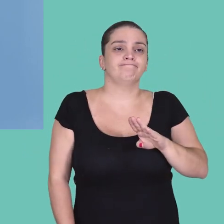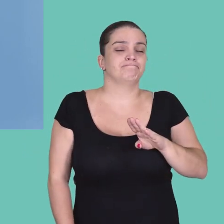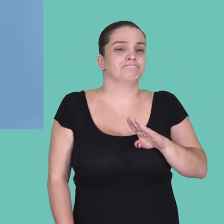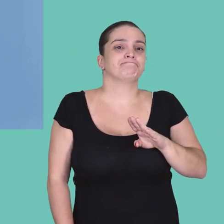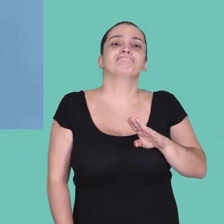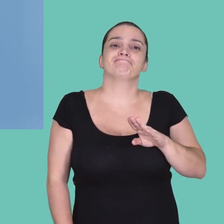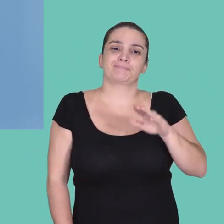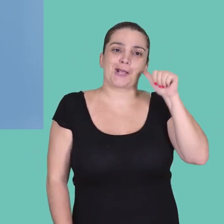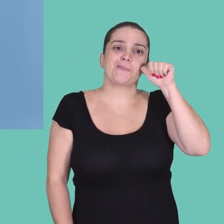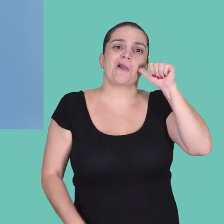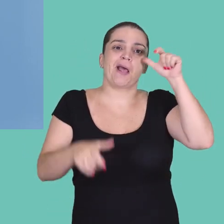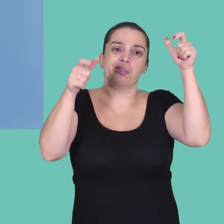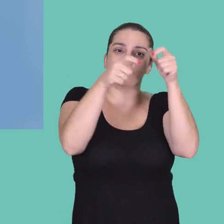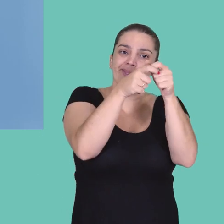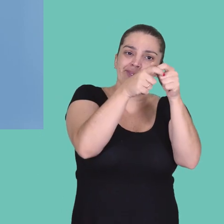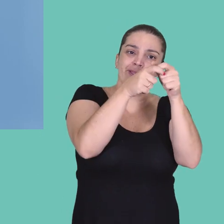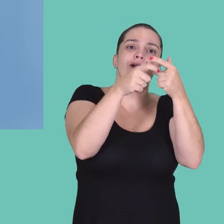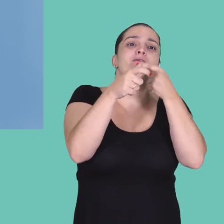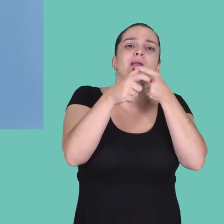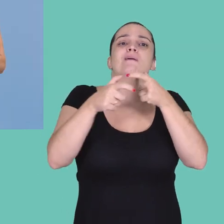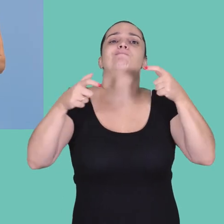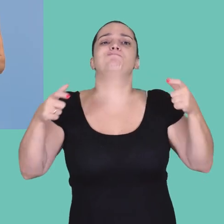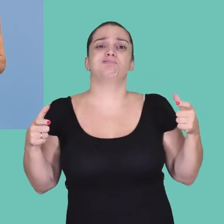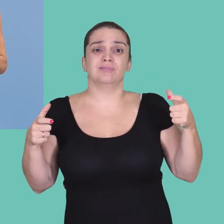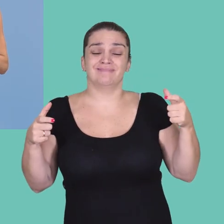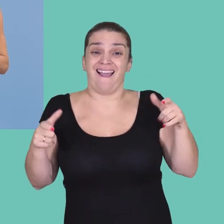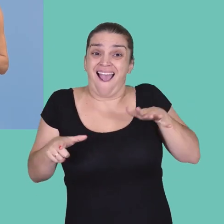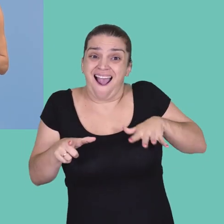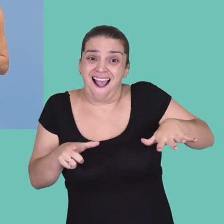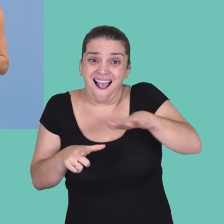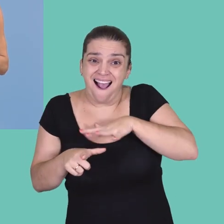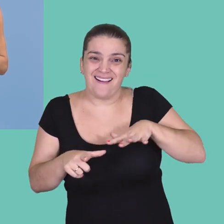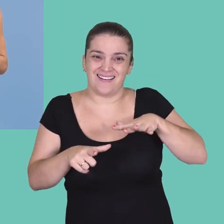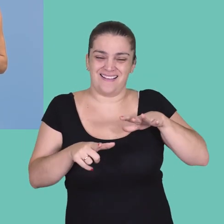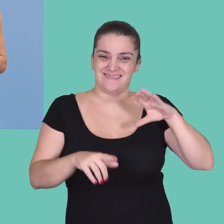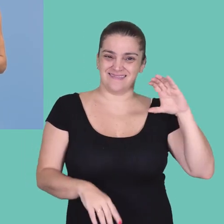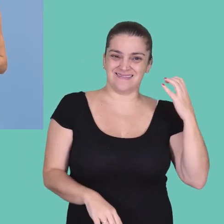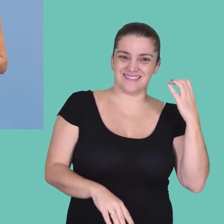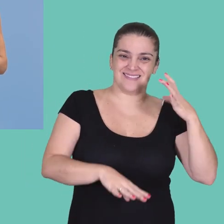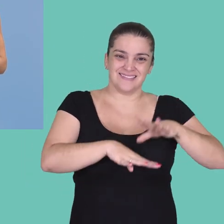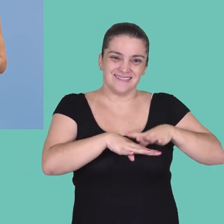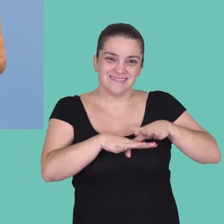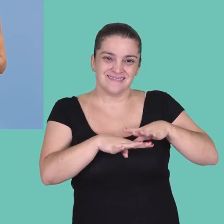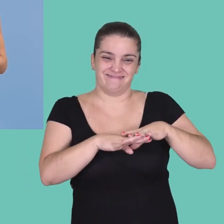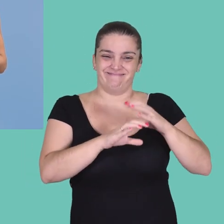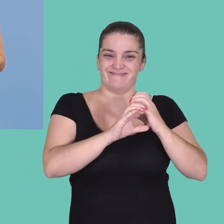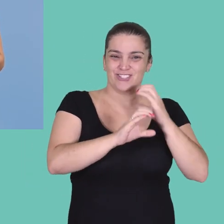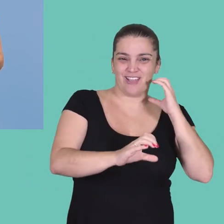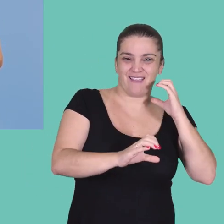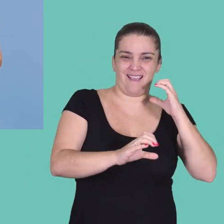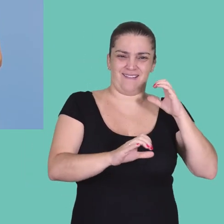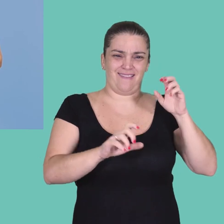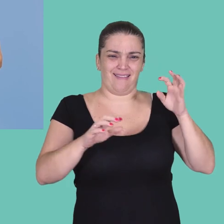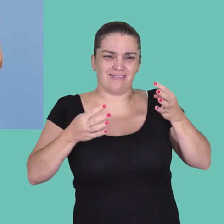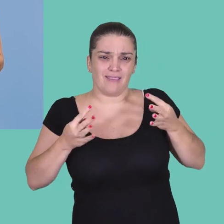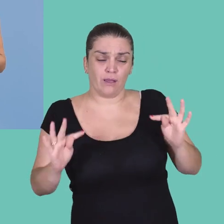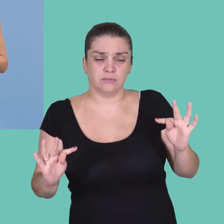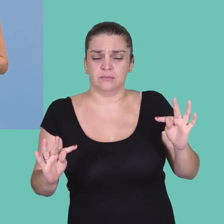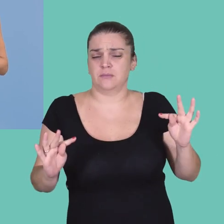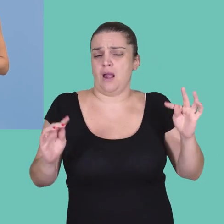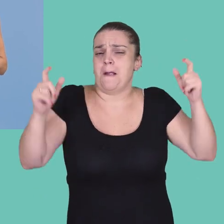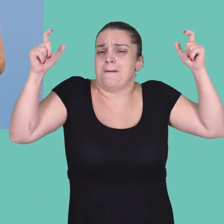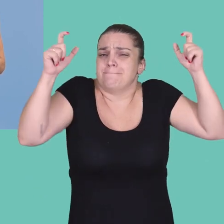mulher é muito menor do que a presença dos homens. E na área de exatas, essa diminuição é mais